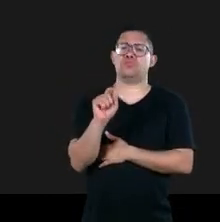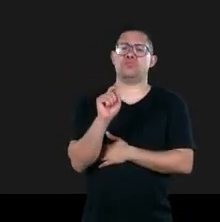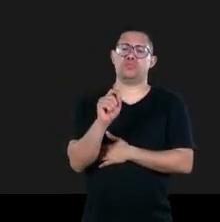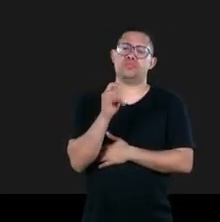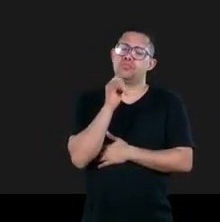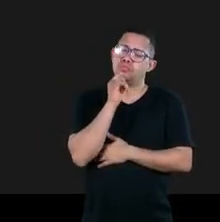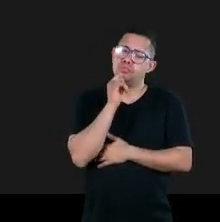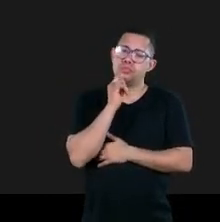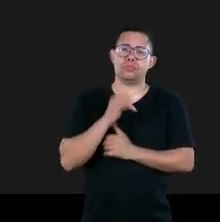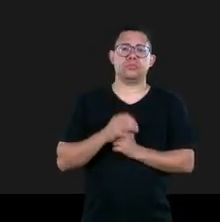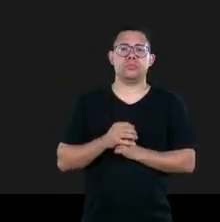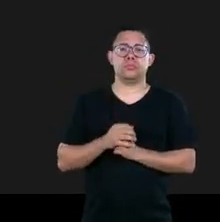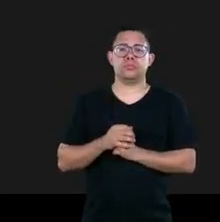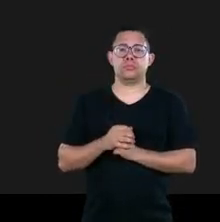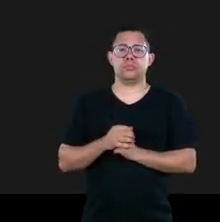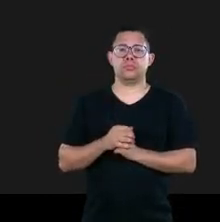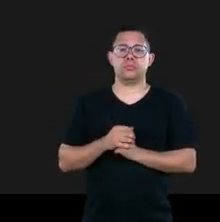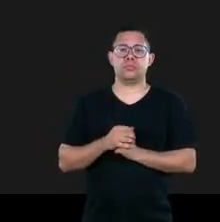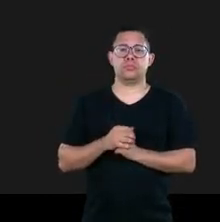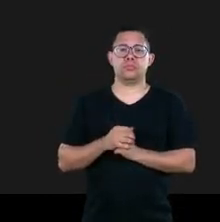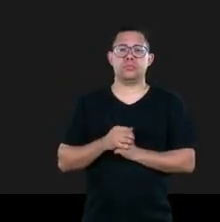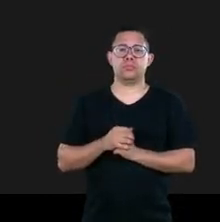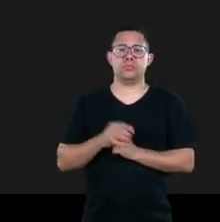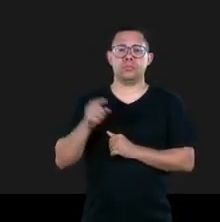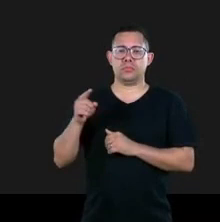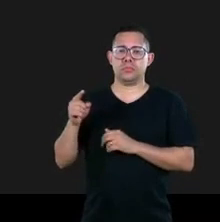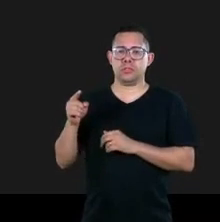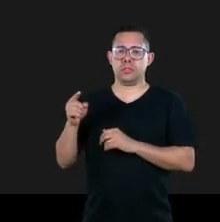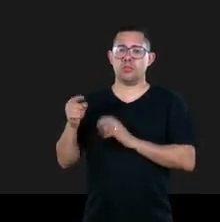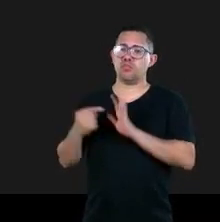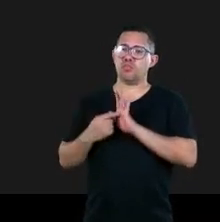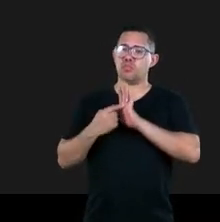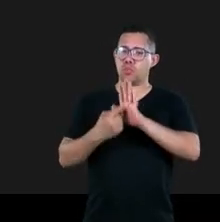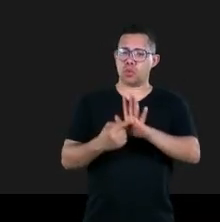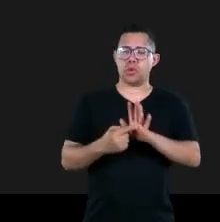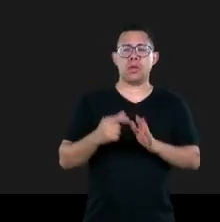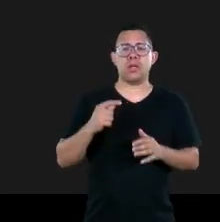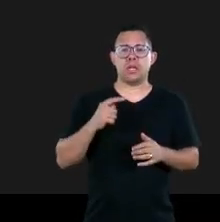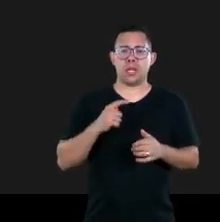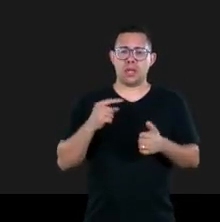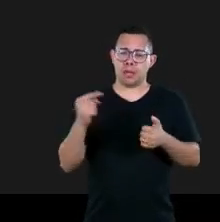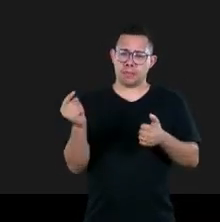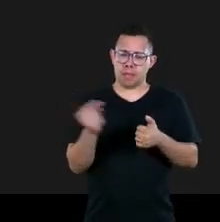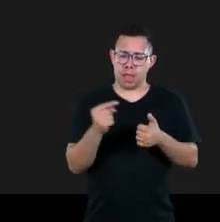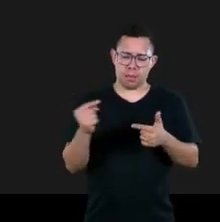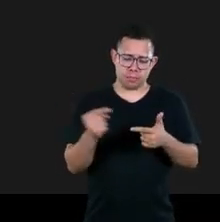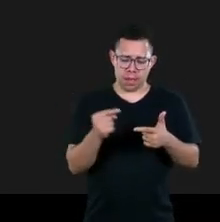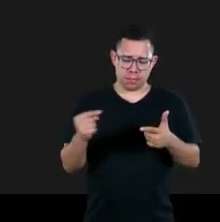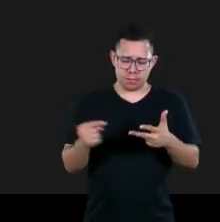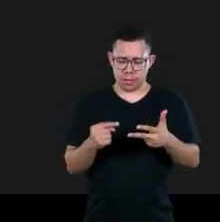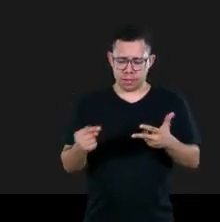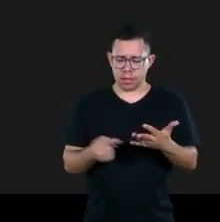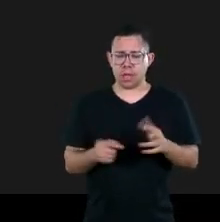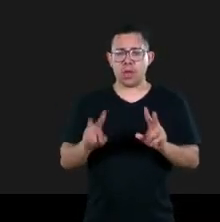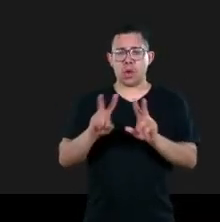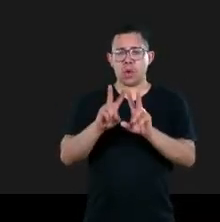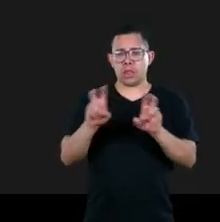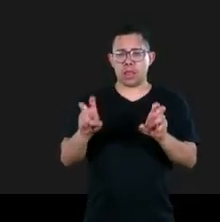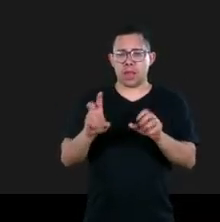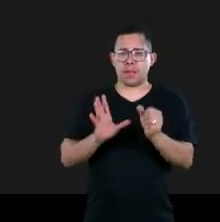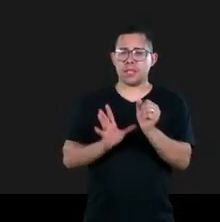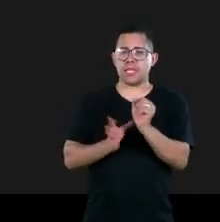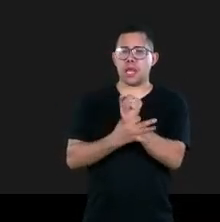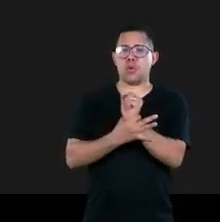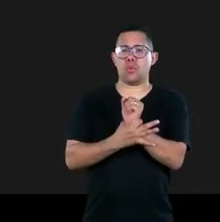trouxeram que vários pontos da segurança alimentar estão sendo sucateados